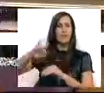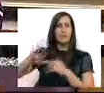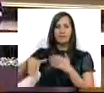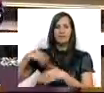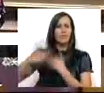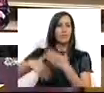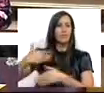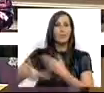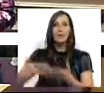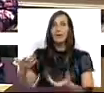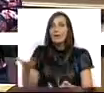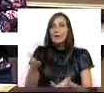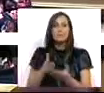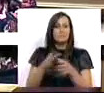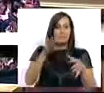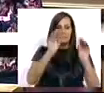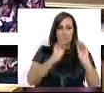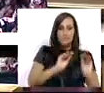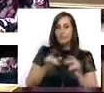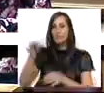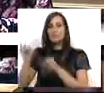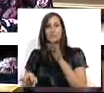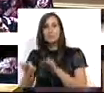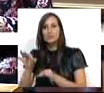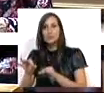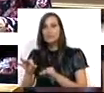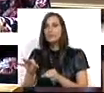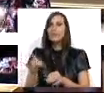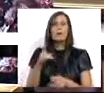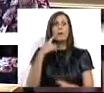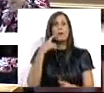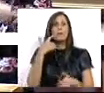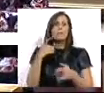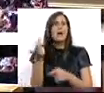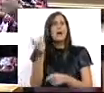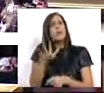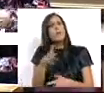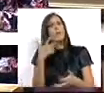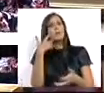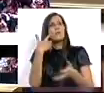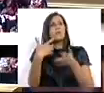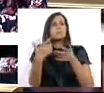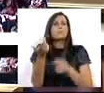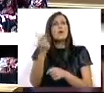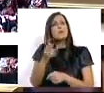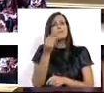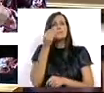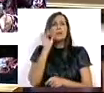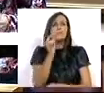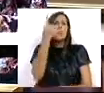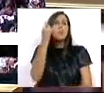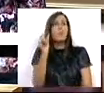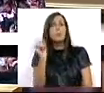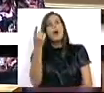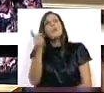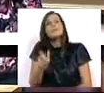quer na educação, quer na justiça, não são erros causais, ou casuais, aliás, como o Sr. Primeiro-Ministro quer